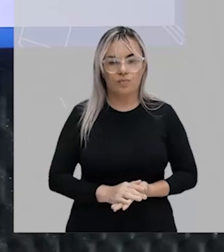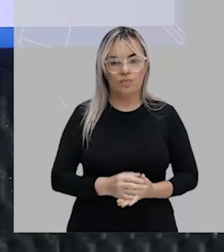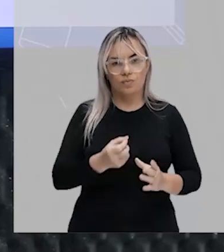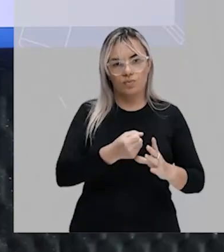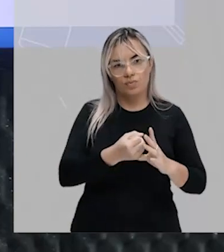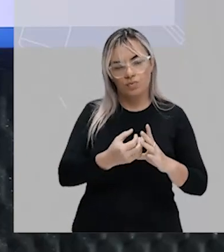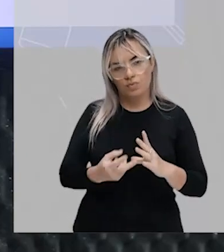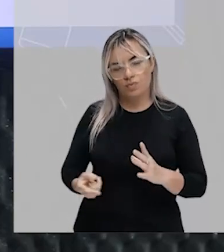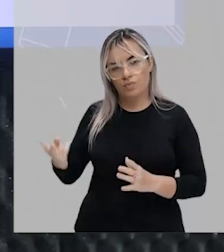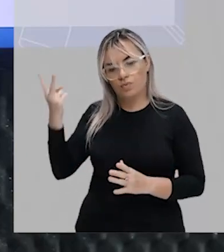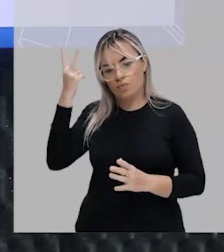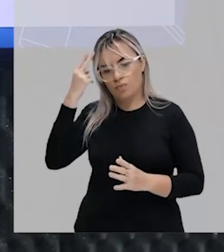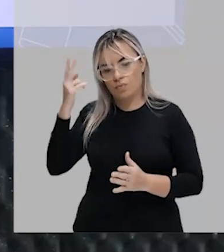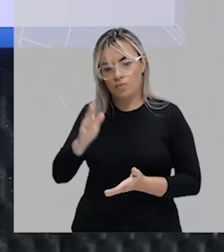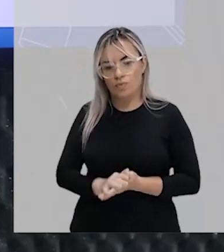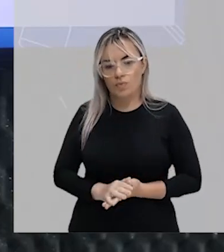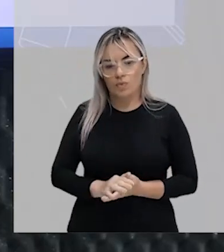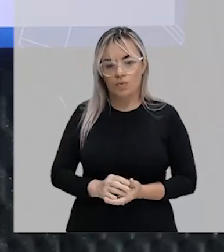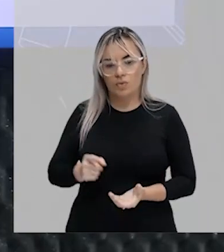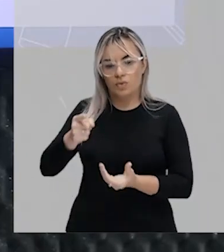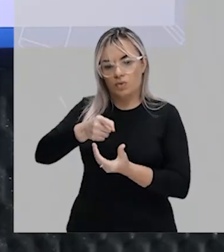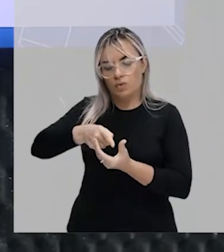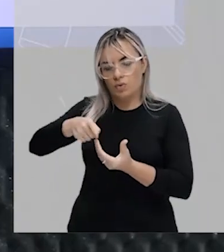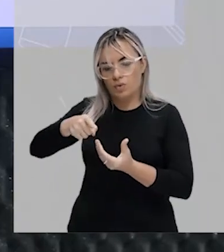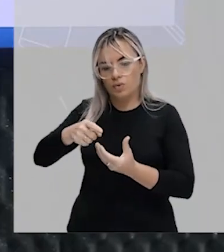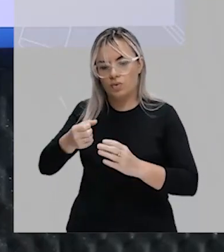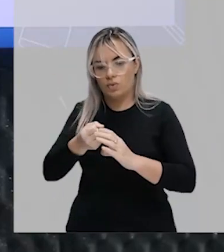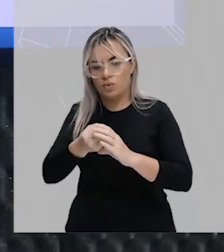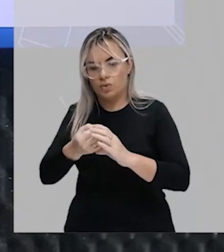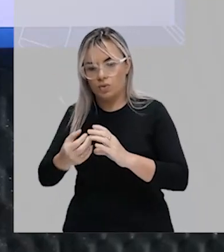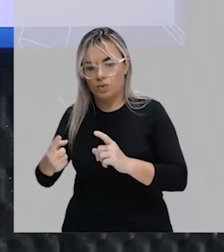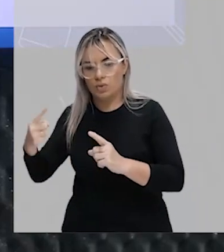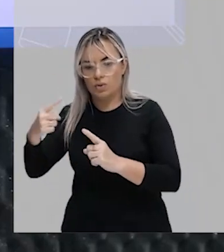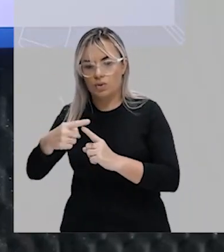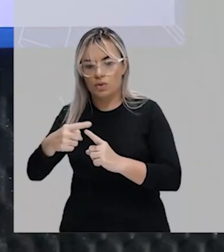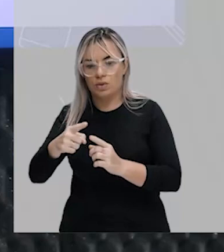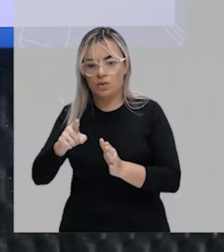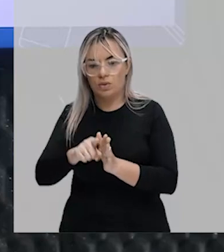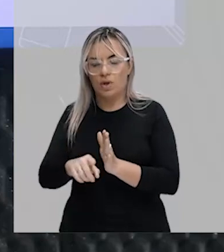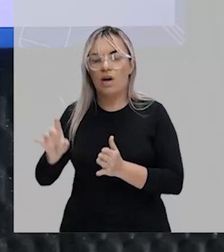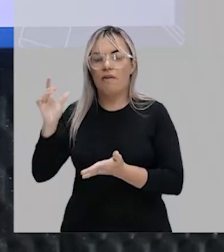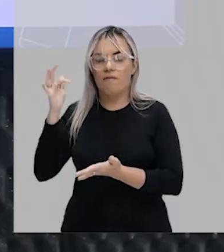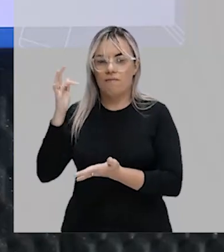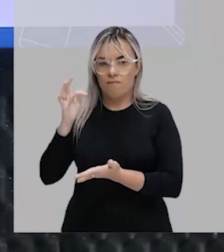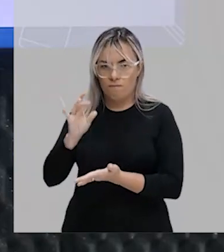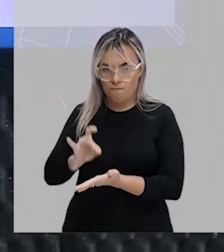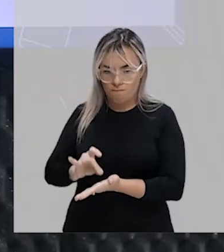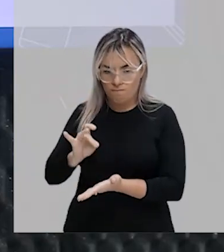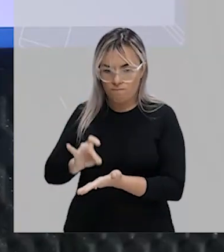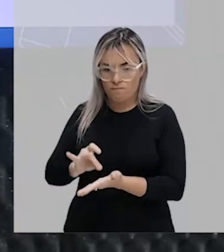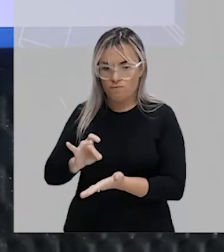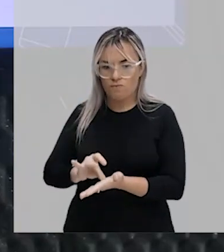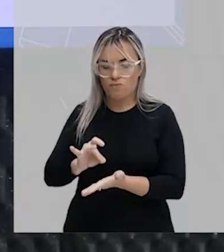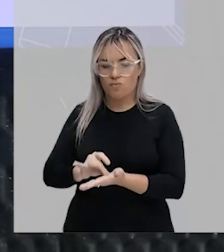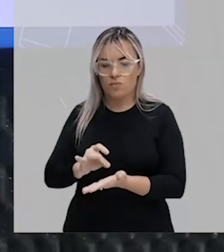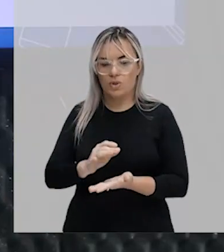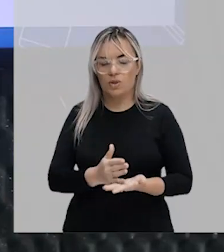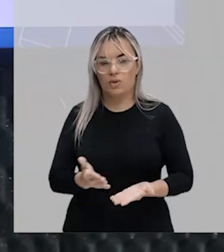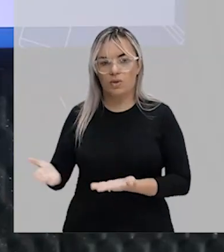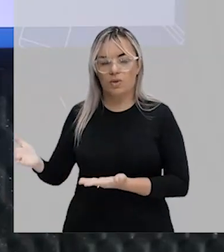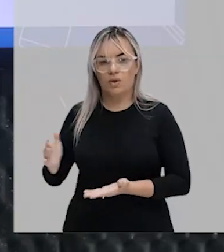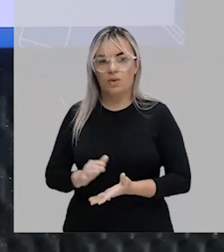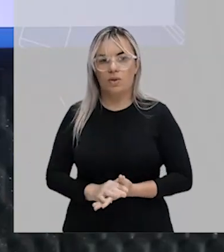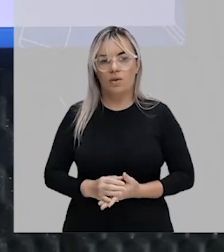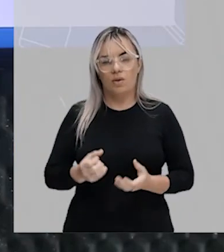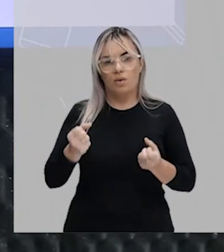positivos, isso dá inteiro. E aí, gente? Tranquilo também, né? Verdade. Porque não tem nada que desabone a conduta para